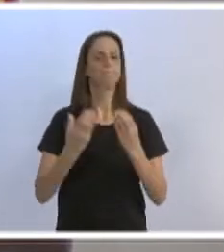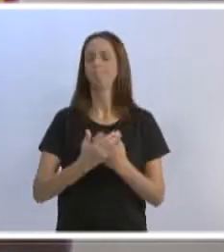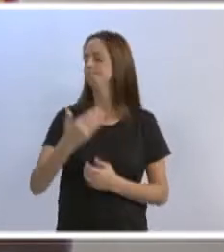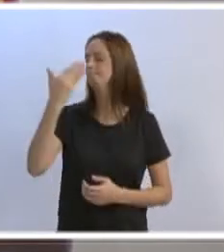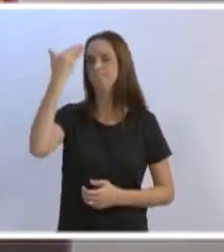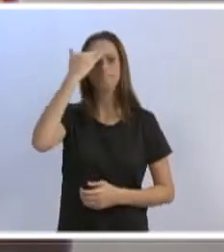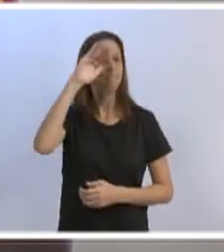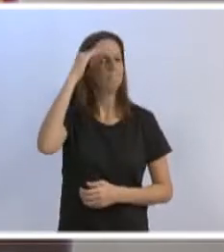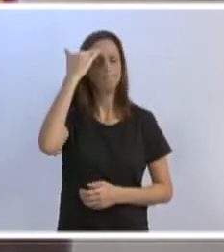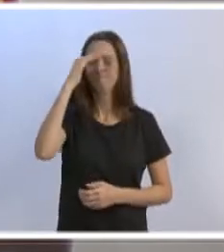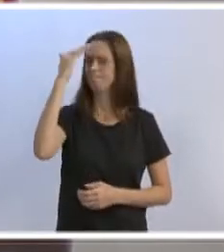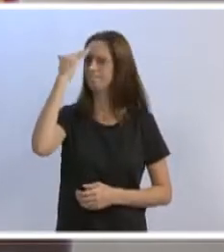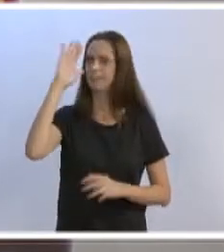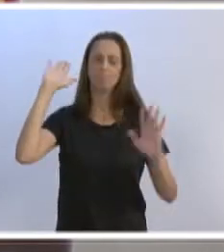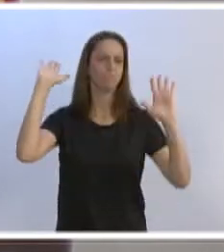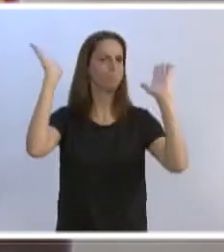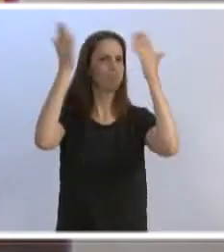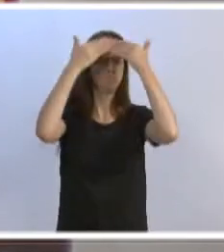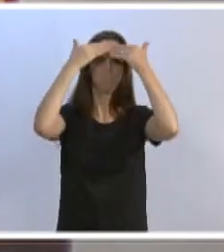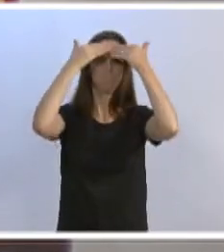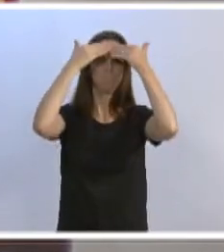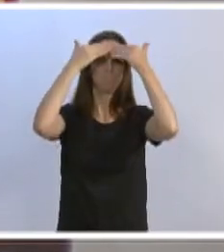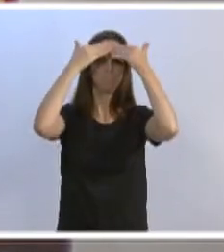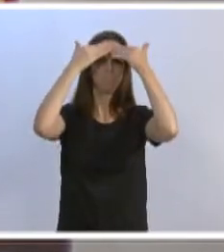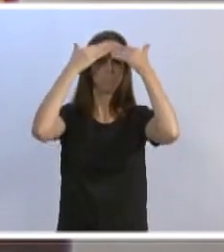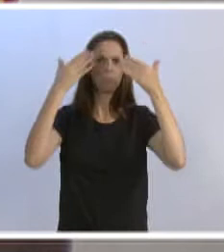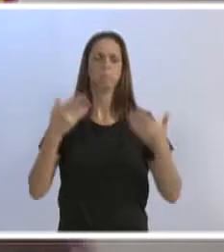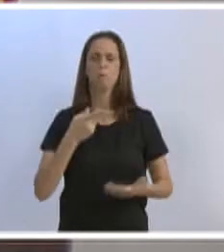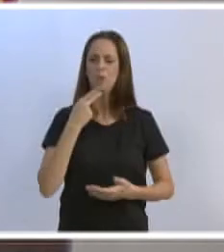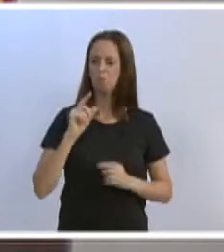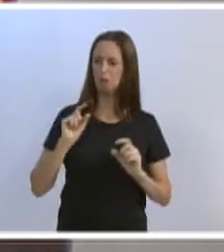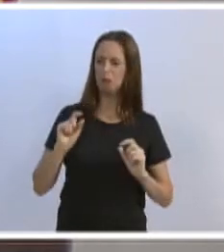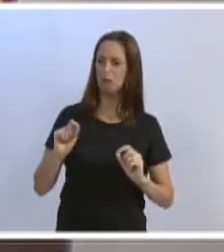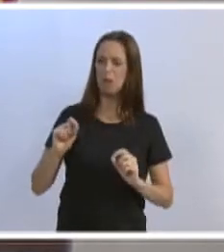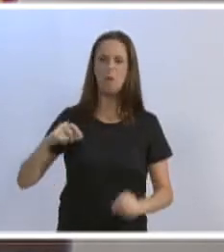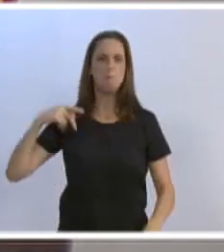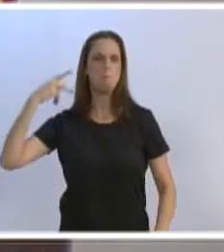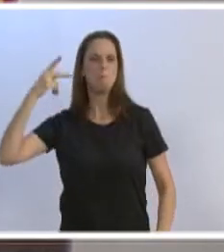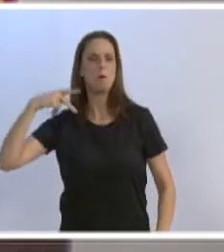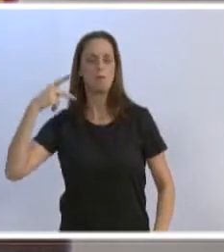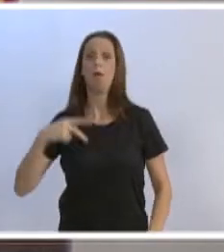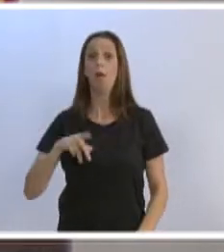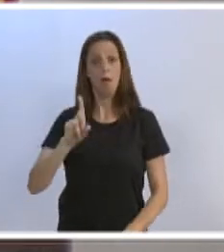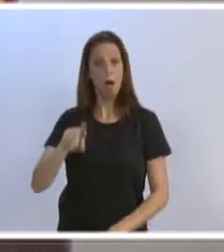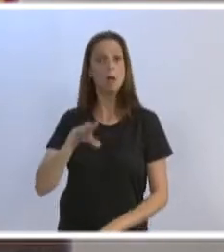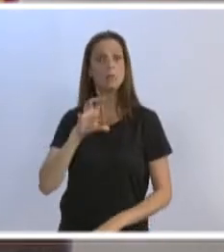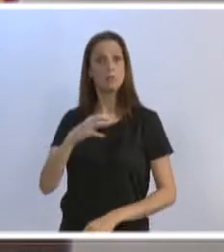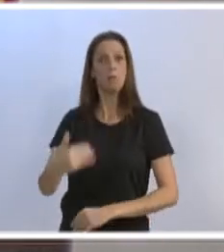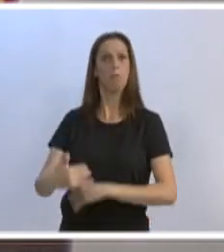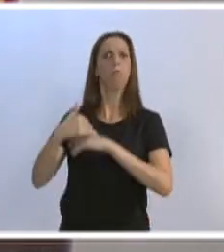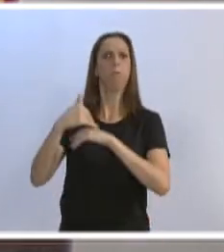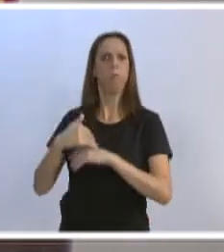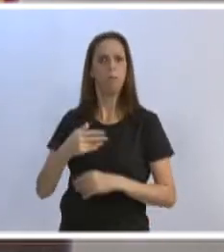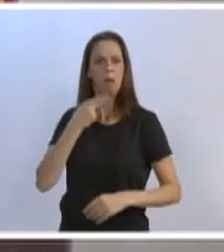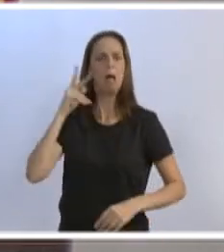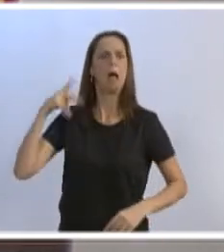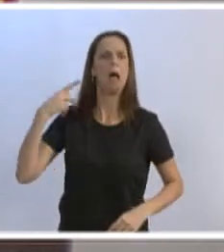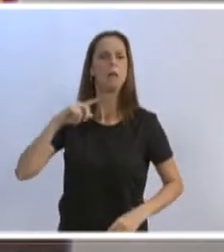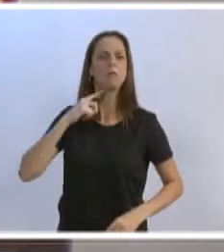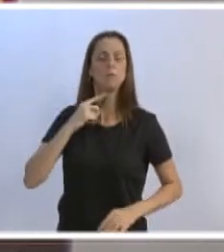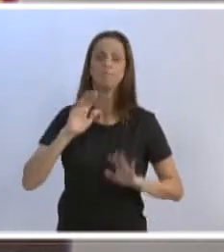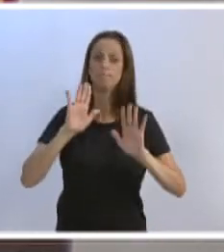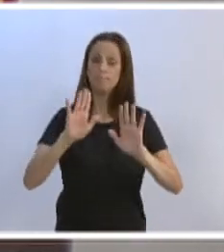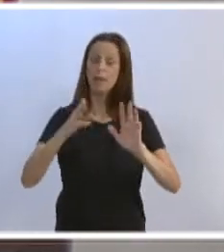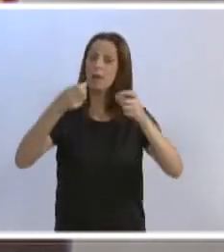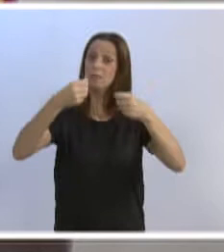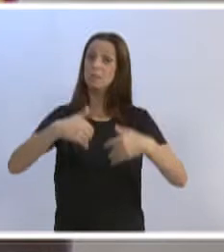não quiseram entender, acharam que isso aí é uma politicagem, falaram isso para mim, mas infelizmente é importante dizer para o